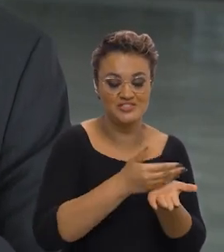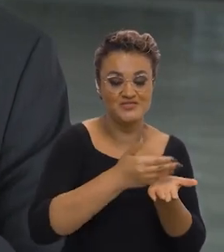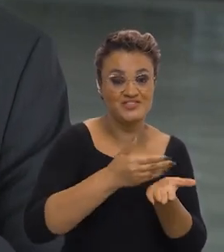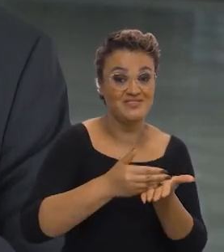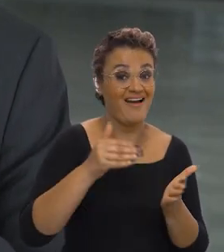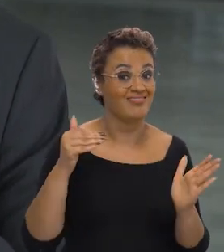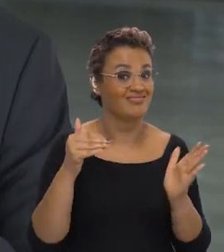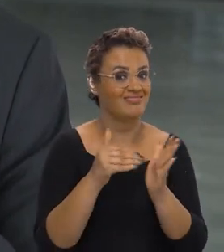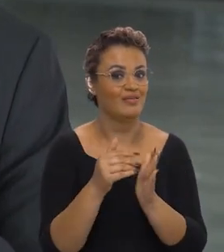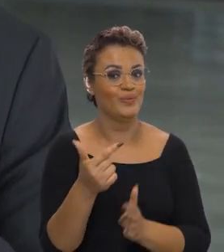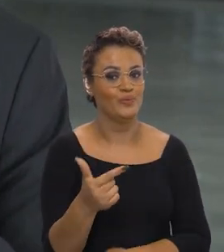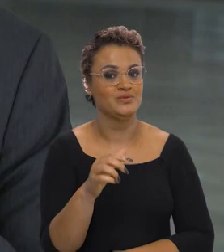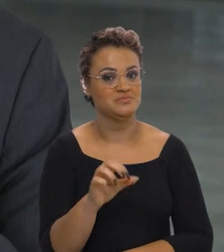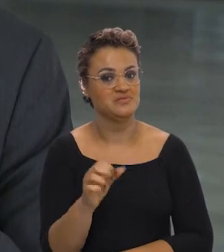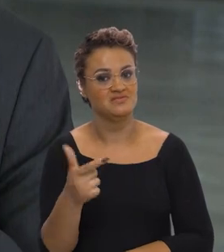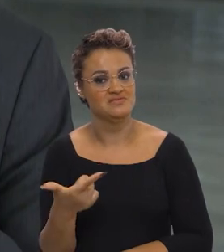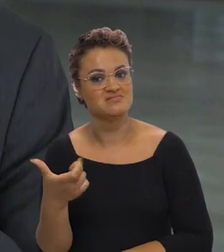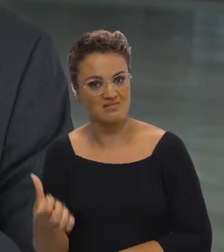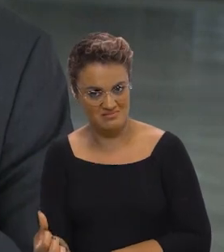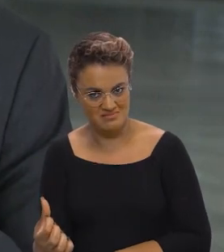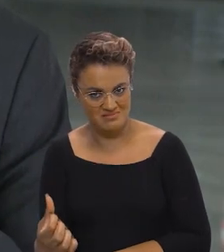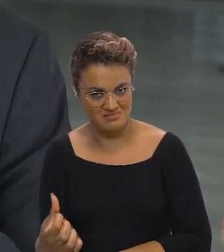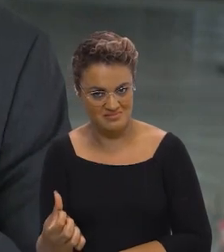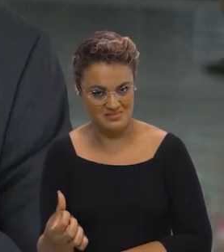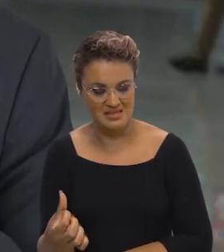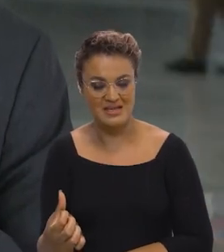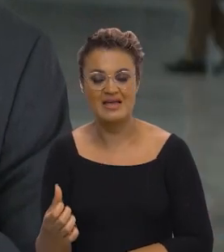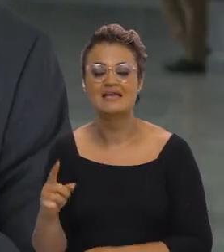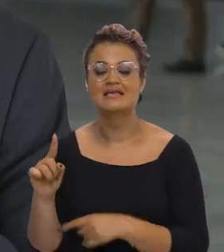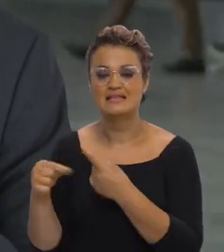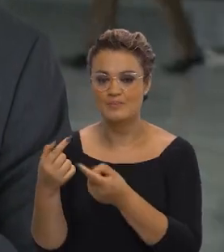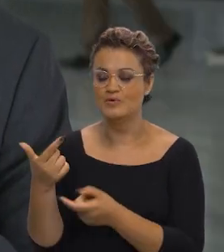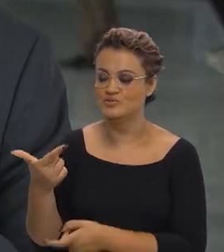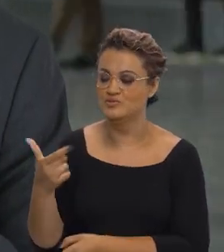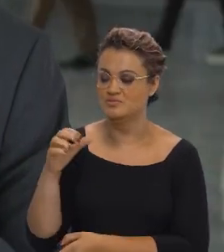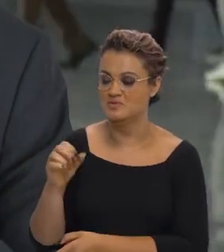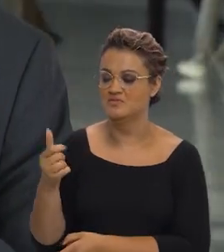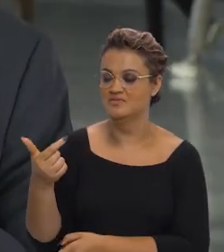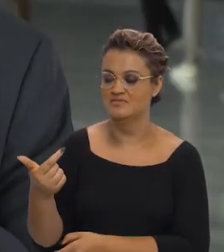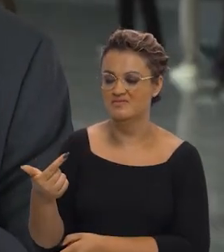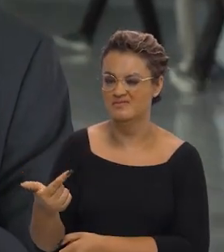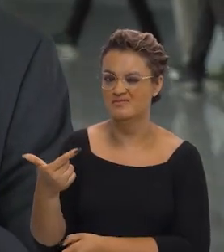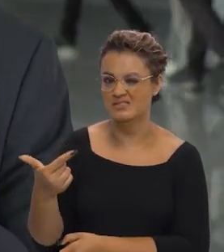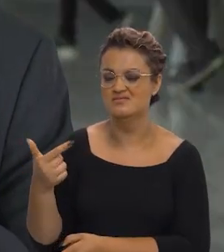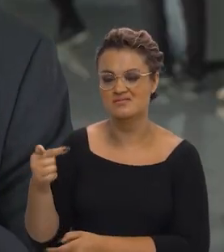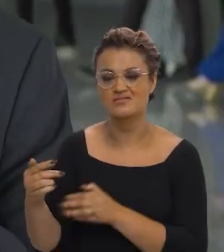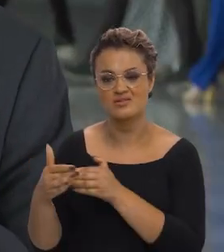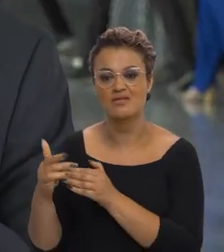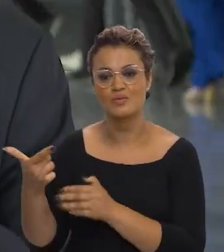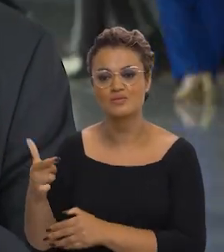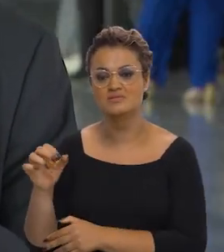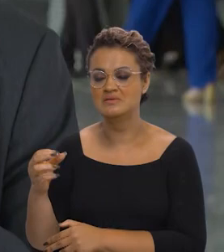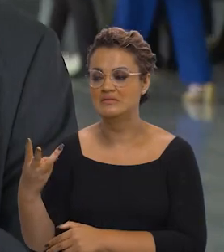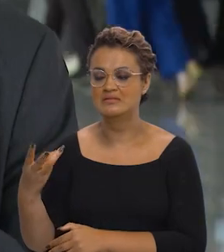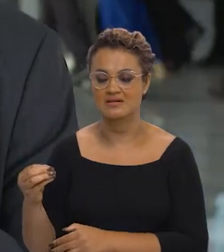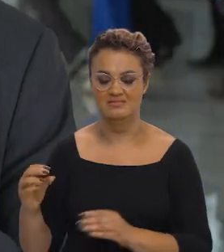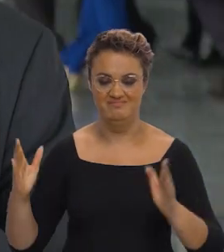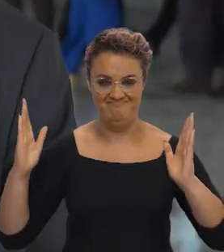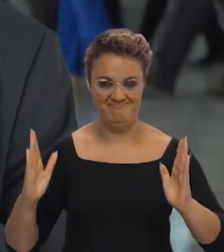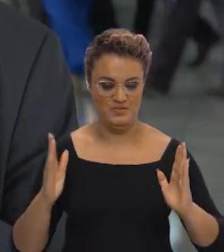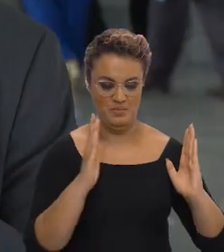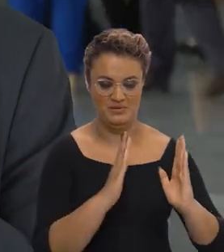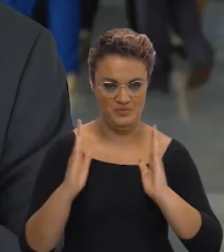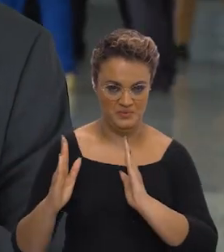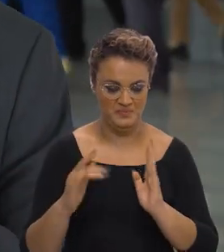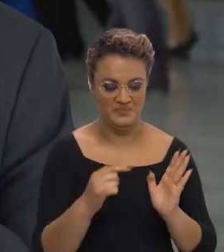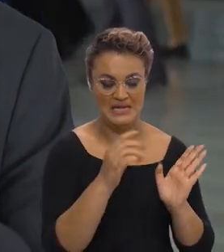2026 e de 27 até 2030. São dois períodos. quê? De